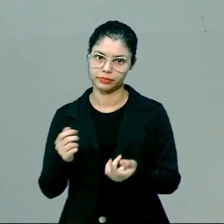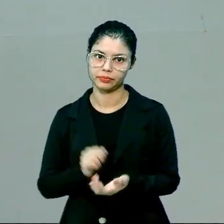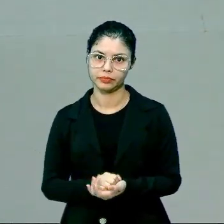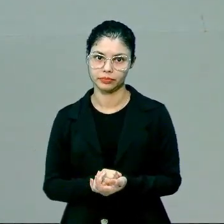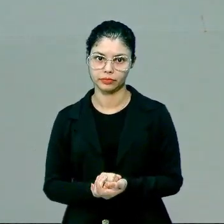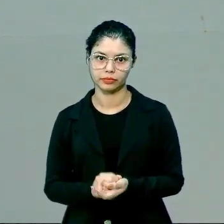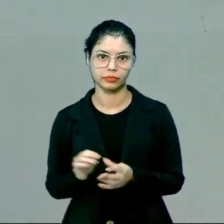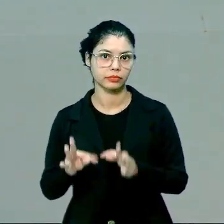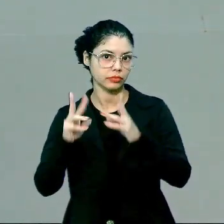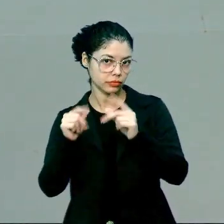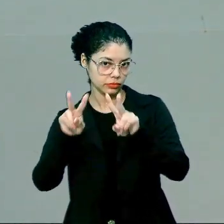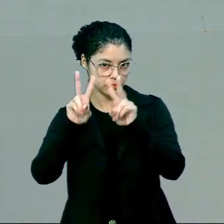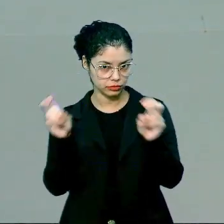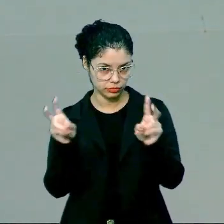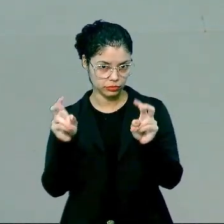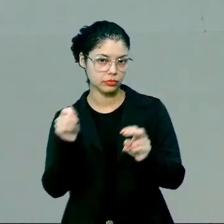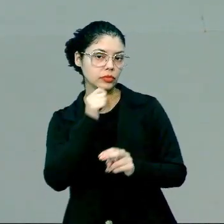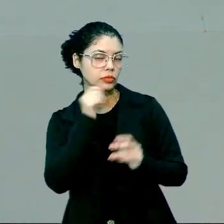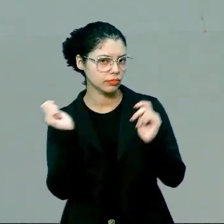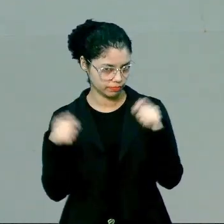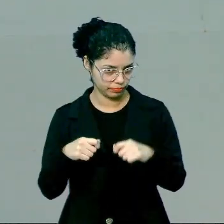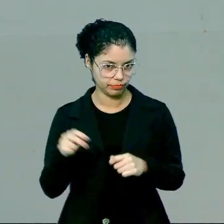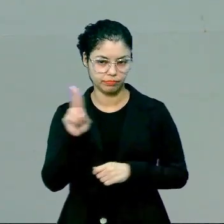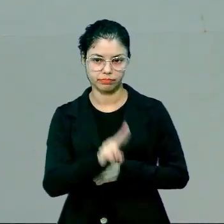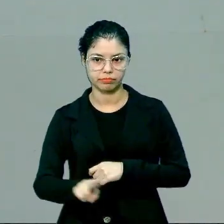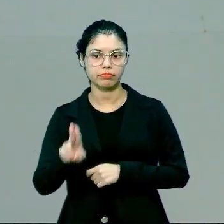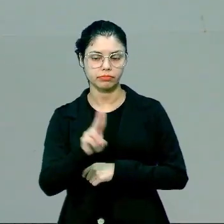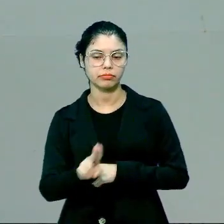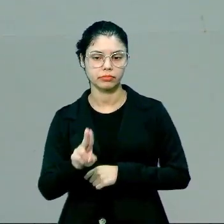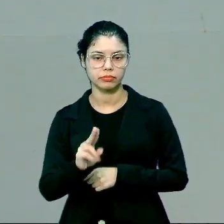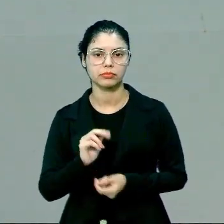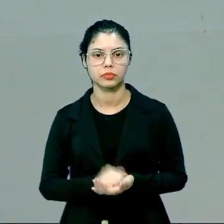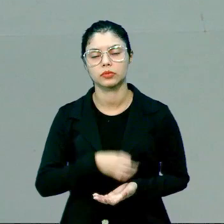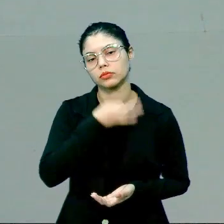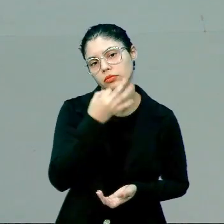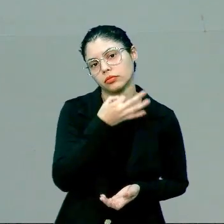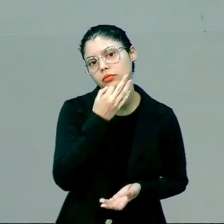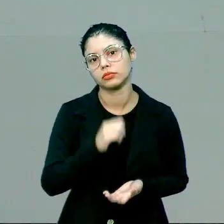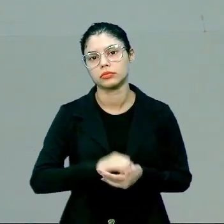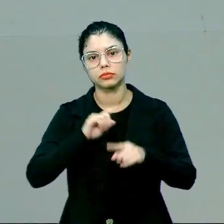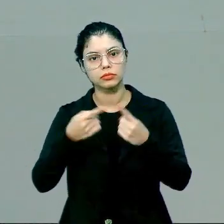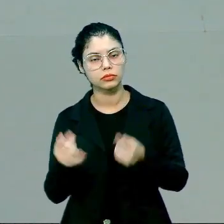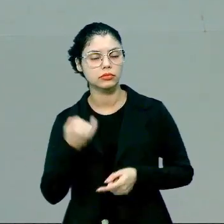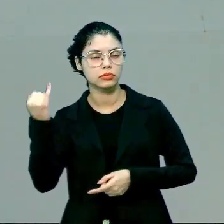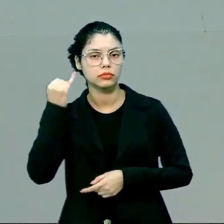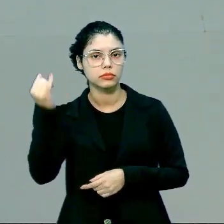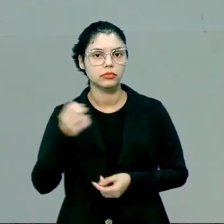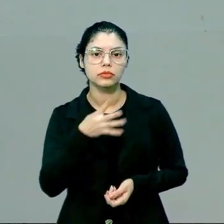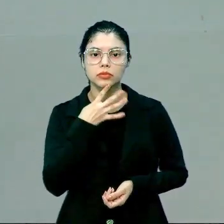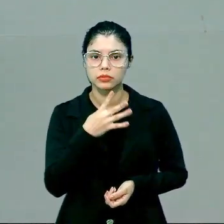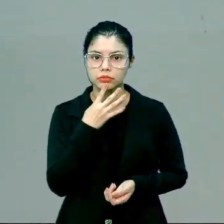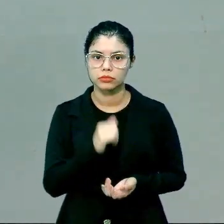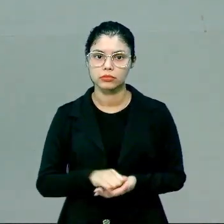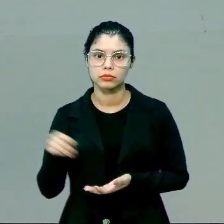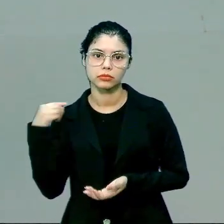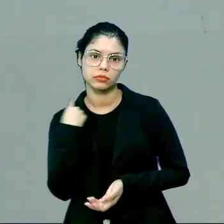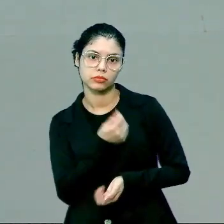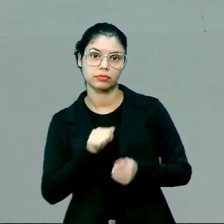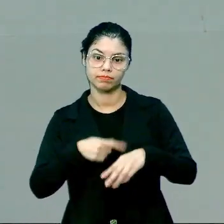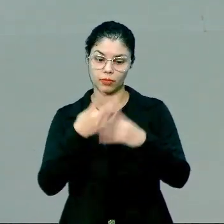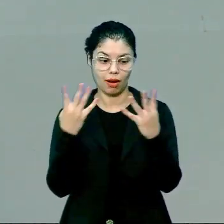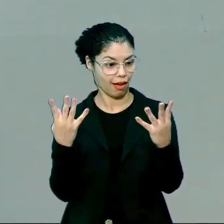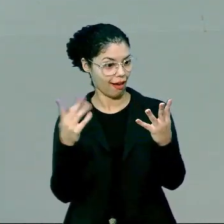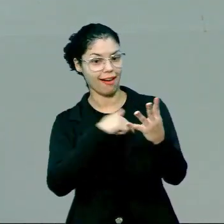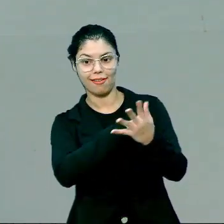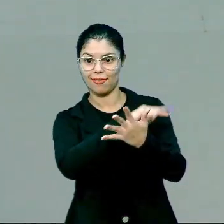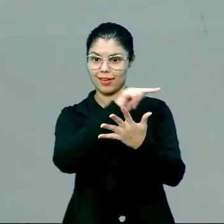nem todos os temas seria possível nós utilizarmos esse tipo de argumento, mas é importante que nós conheçamos para que o nosso leque de